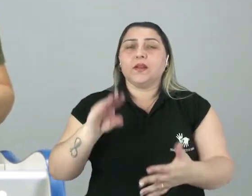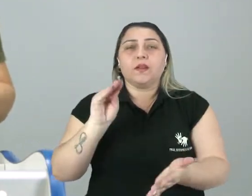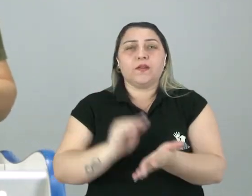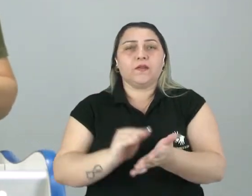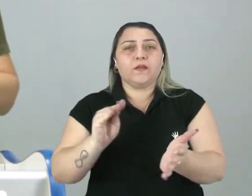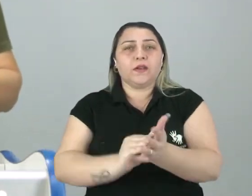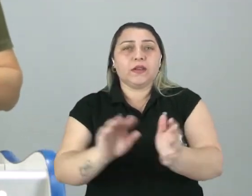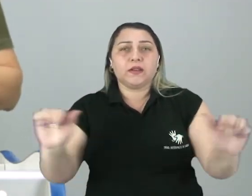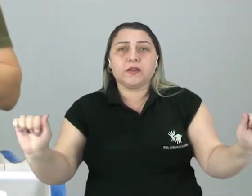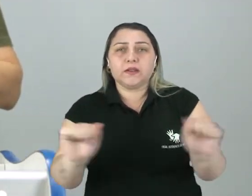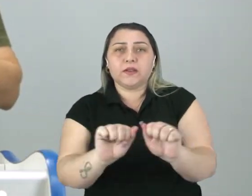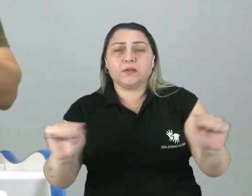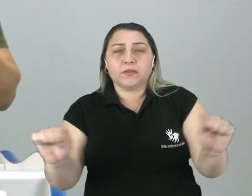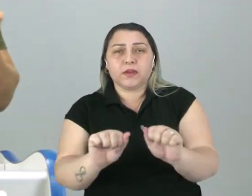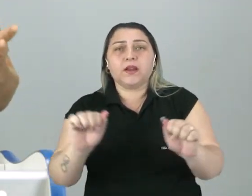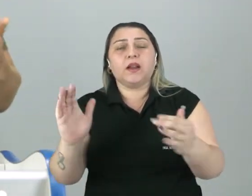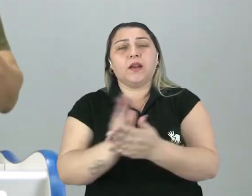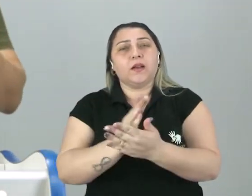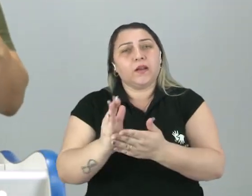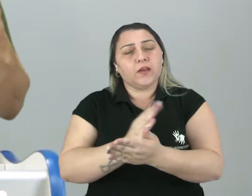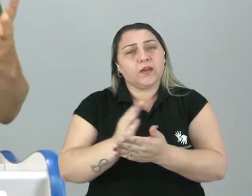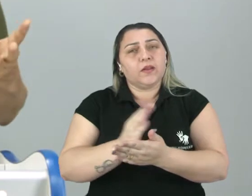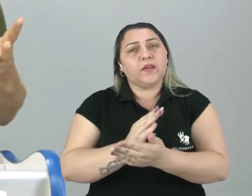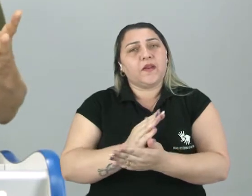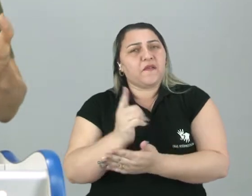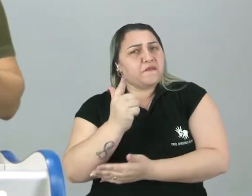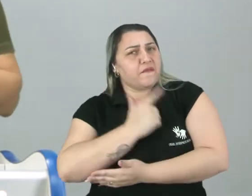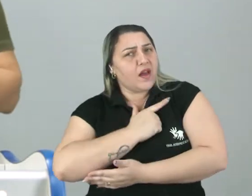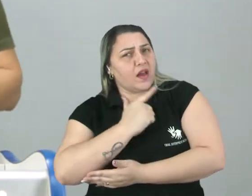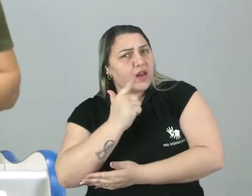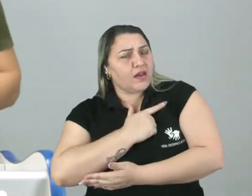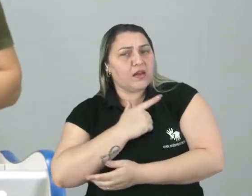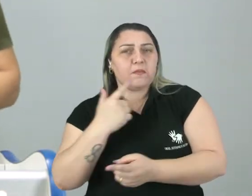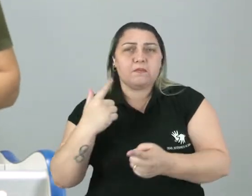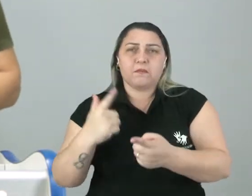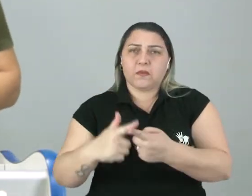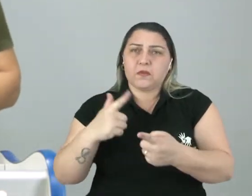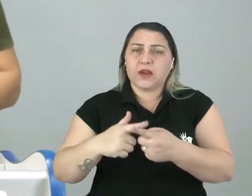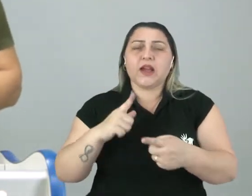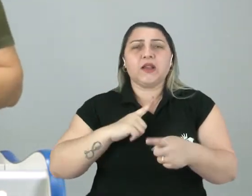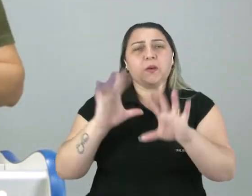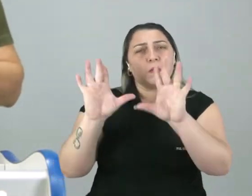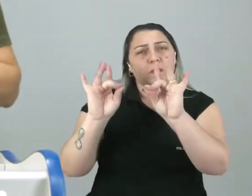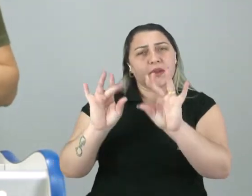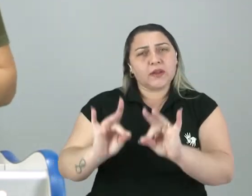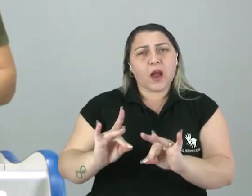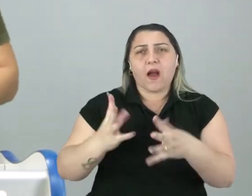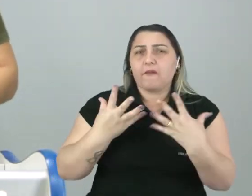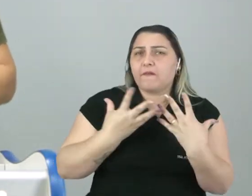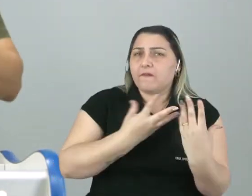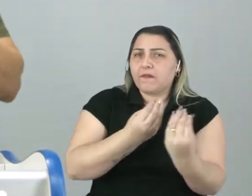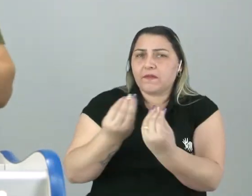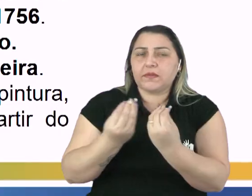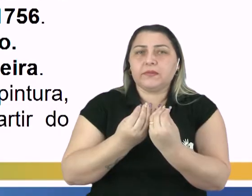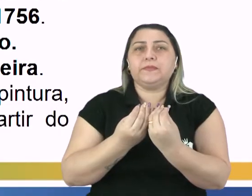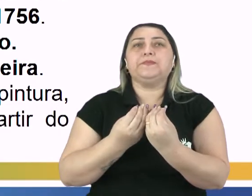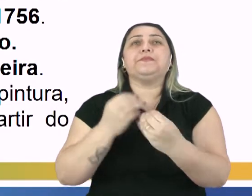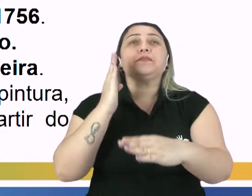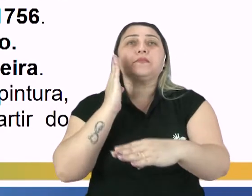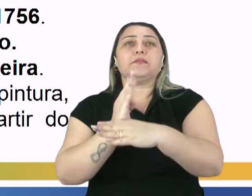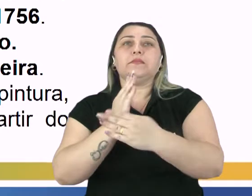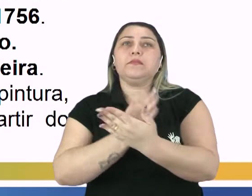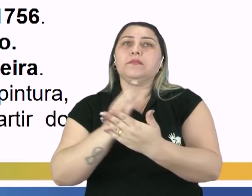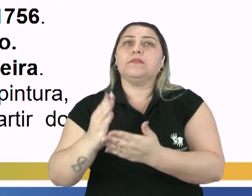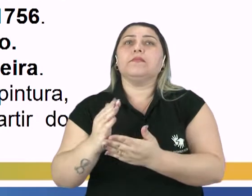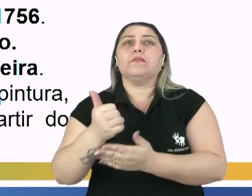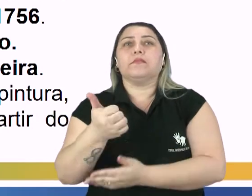simetria, muitos até denominavam como feísmo pelo exagero de detalhes. Vamos lá. O barroco